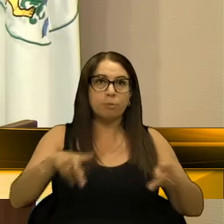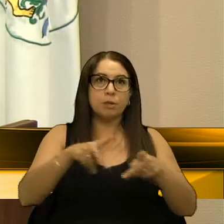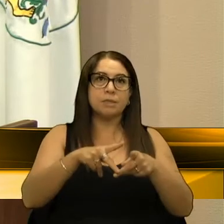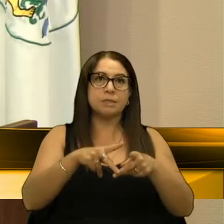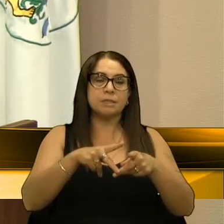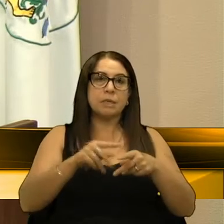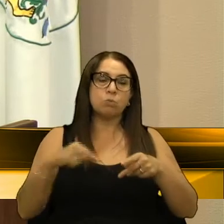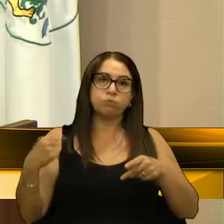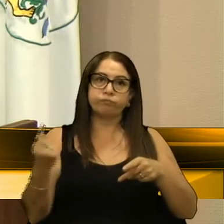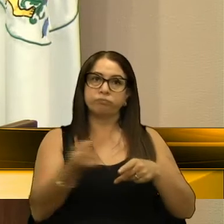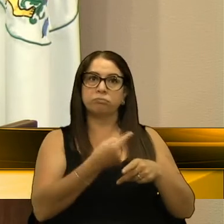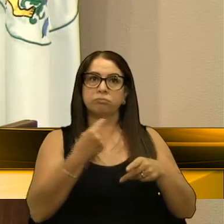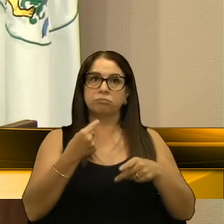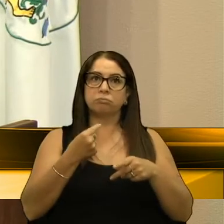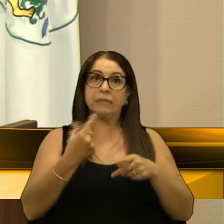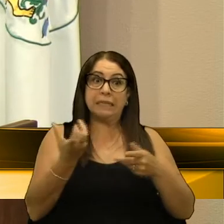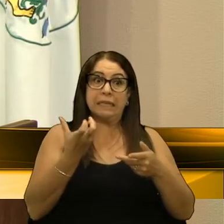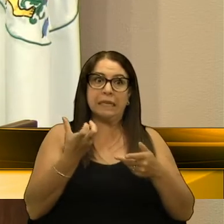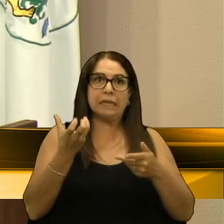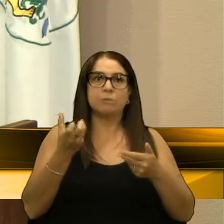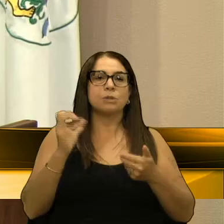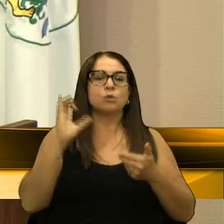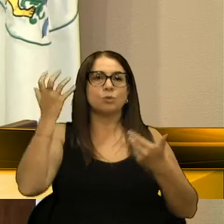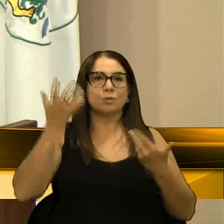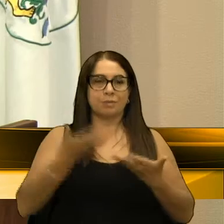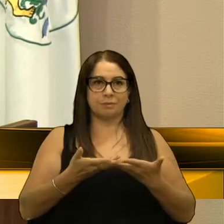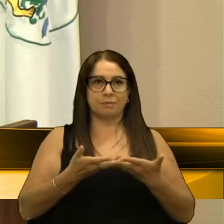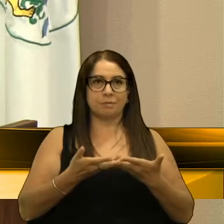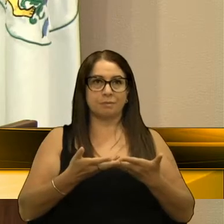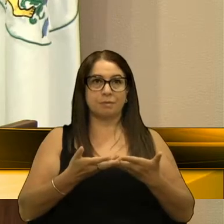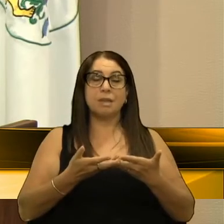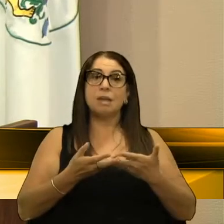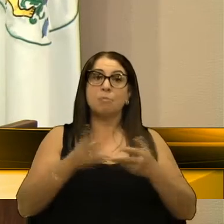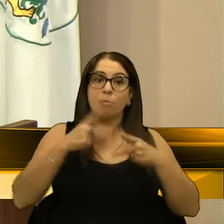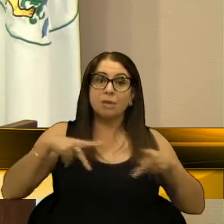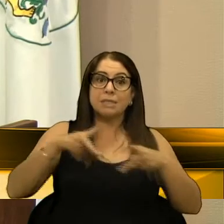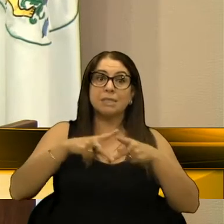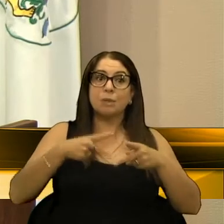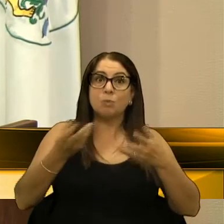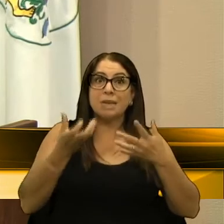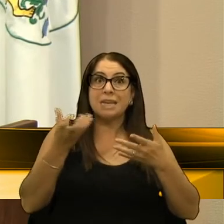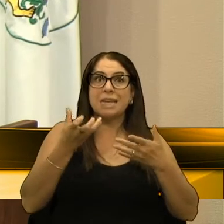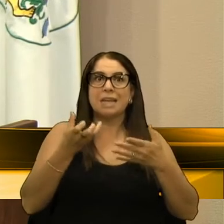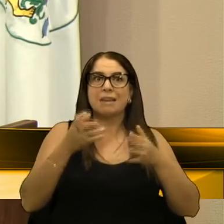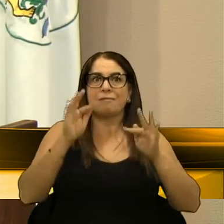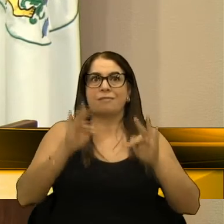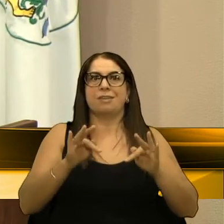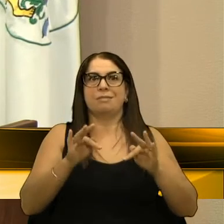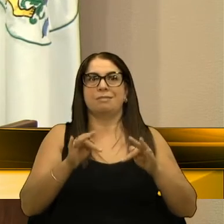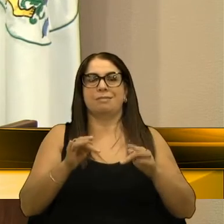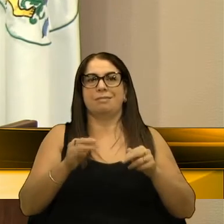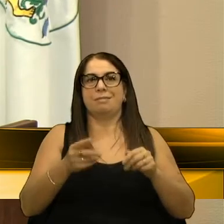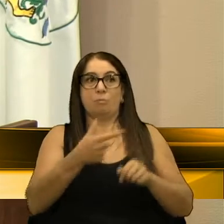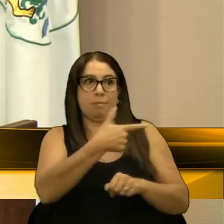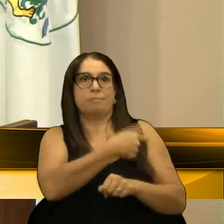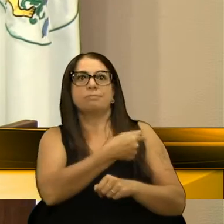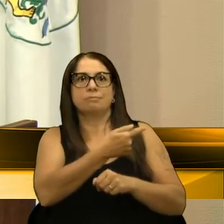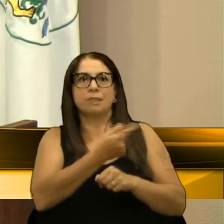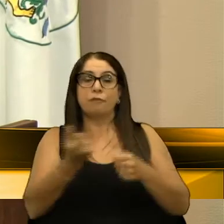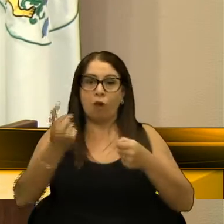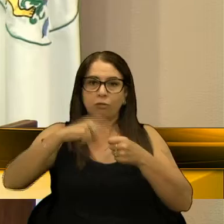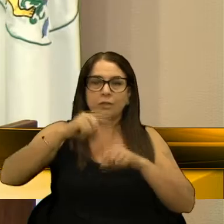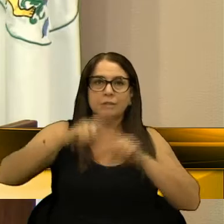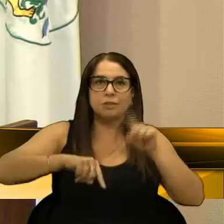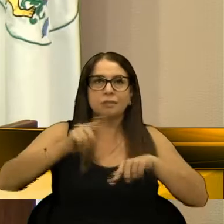clama por uma solução, a população clama pela imunização, e, consequentemente, voltar às